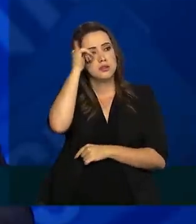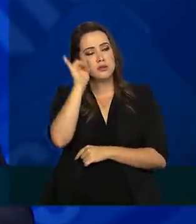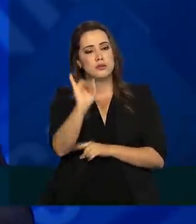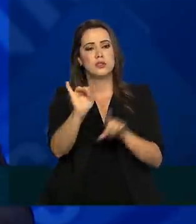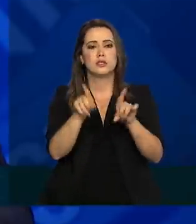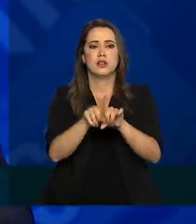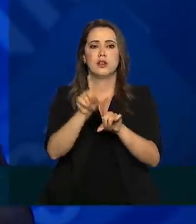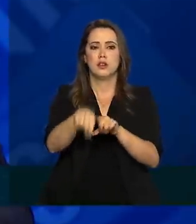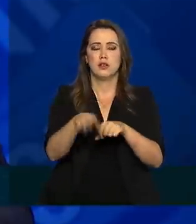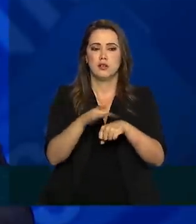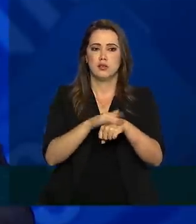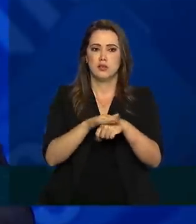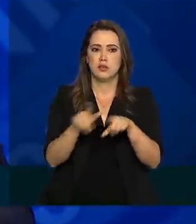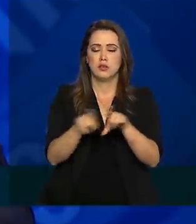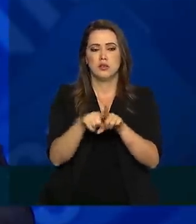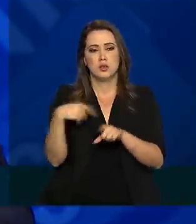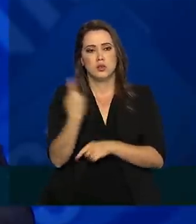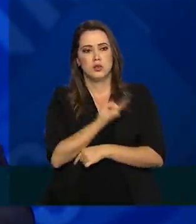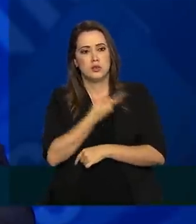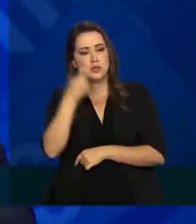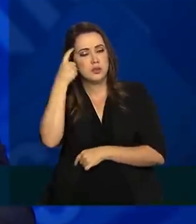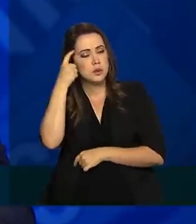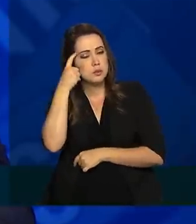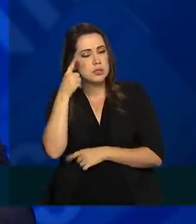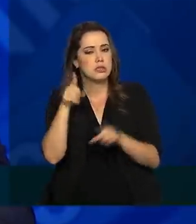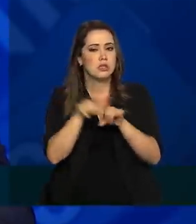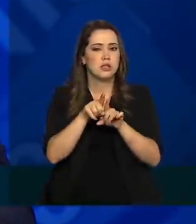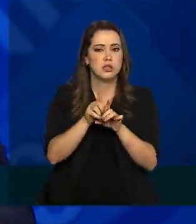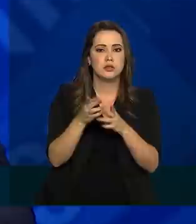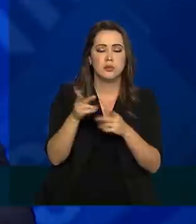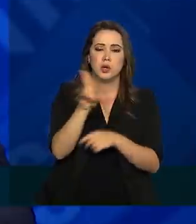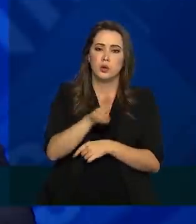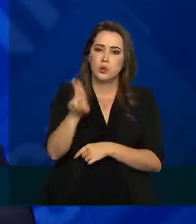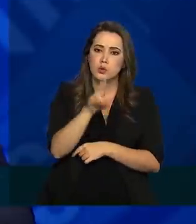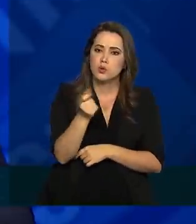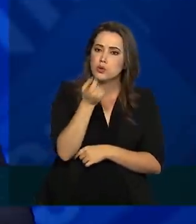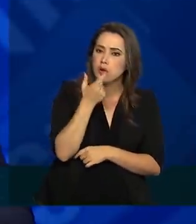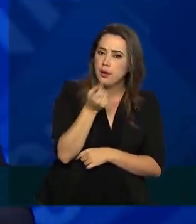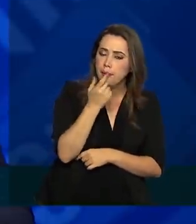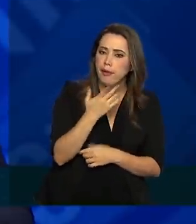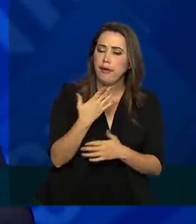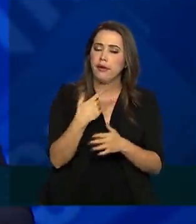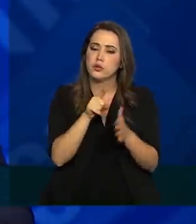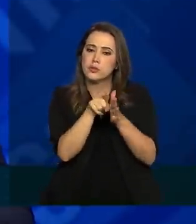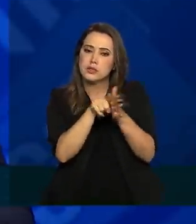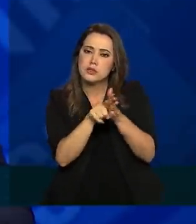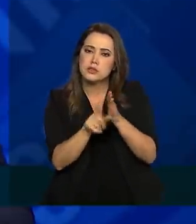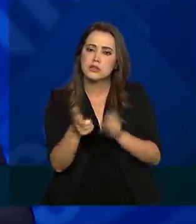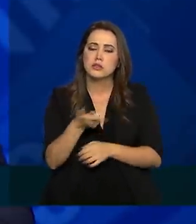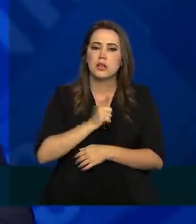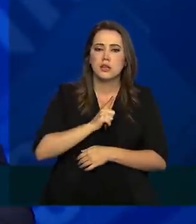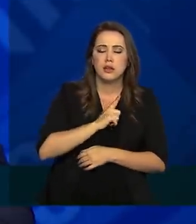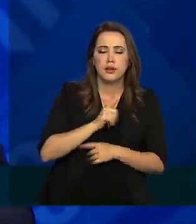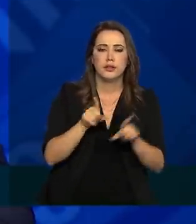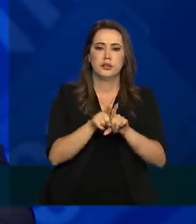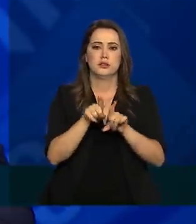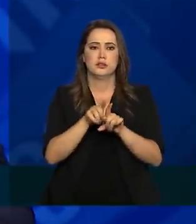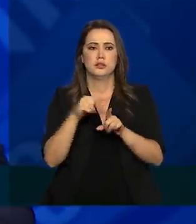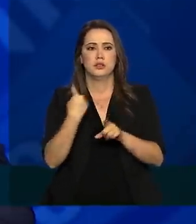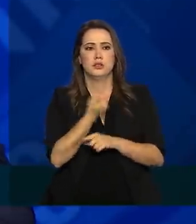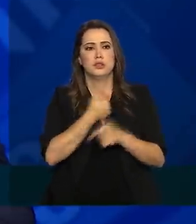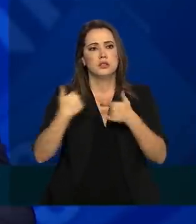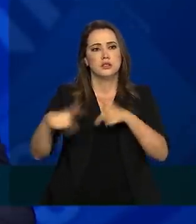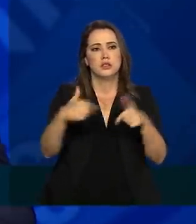vacinação, estamos pensando na questão de profilaxia, os dados estão sendo levantados, pesquisados, há